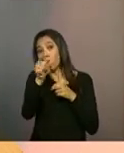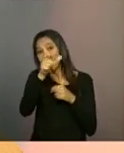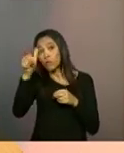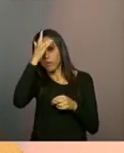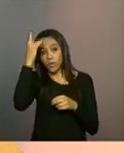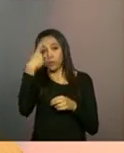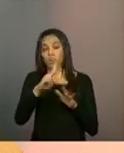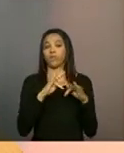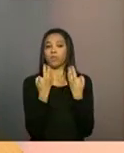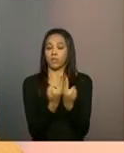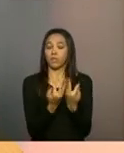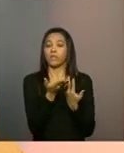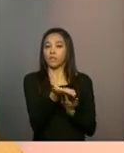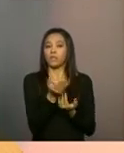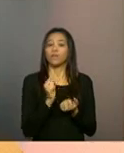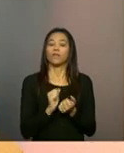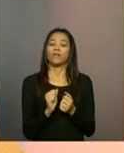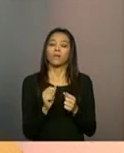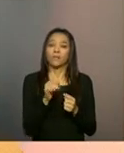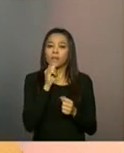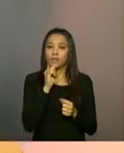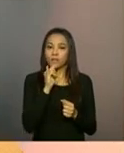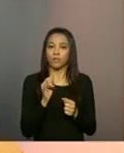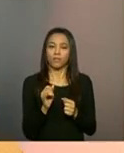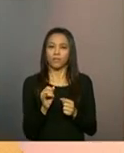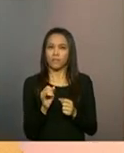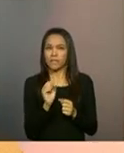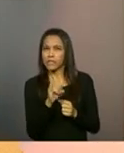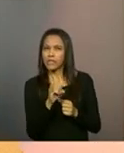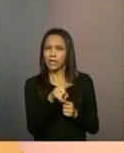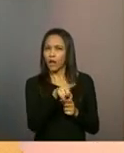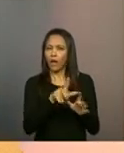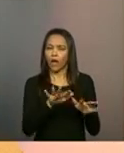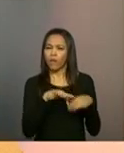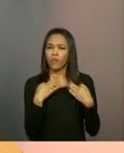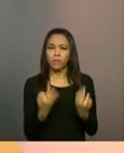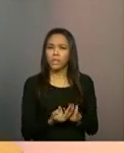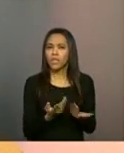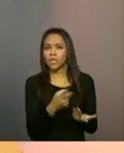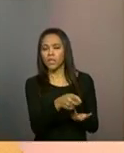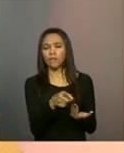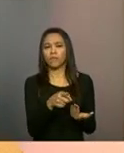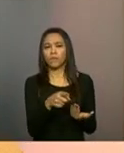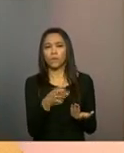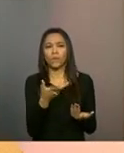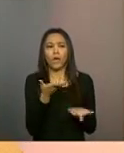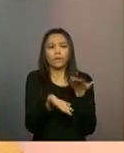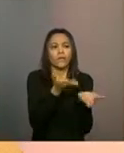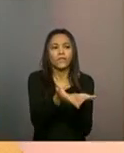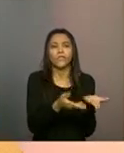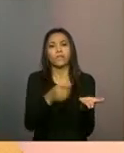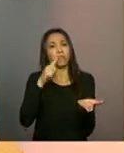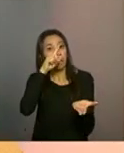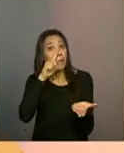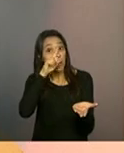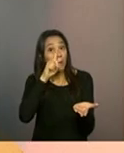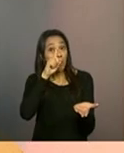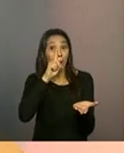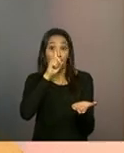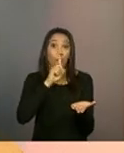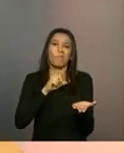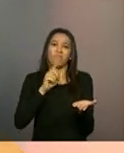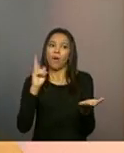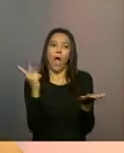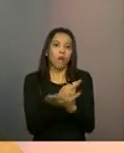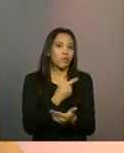Esse trabalho é muito importante ser feito, por exemplo, quando se identifica que se a família não for atendida, já pode cair numa situação de risco. Ou também quando a família não se